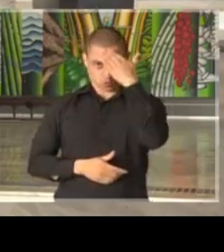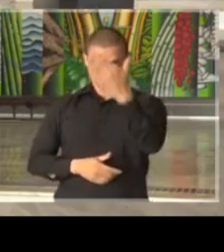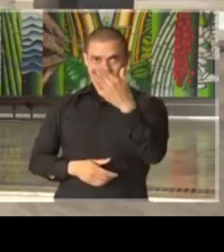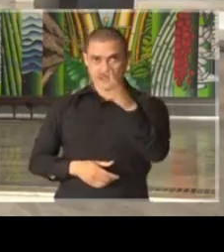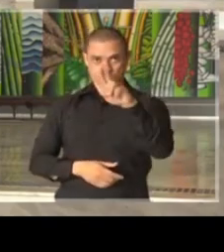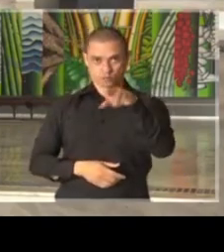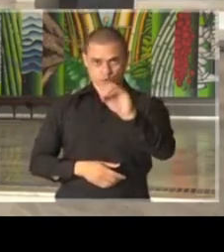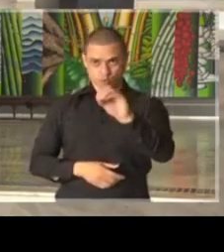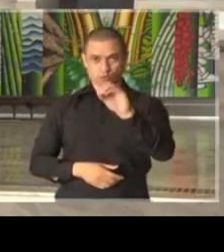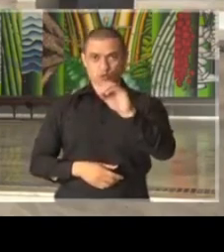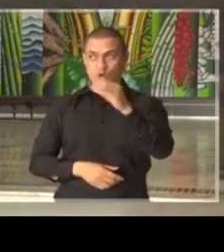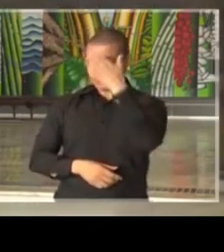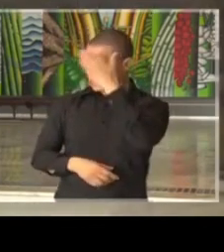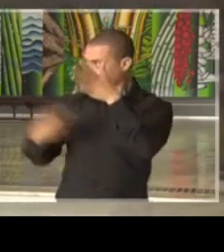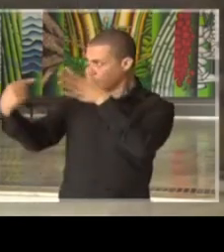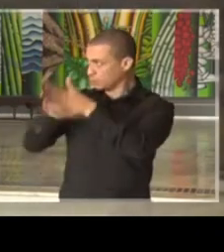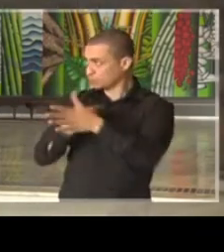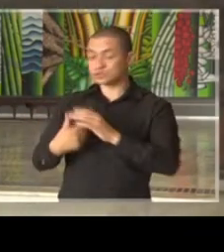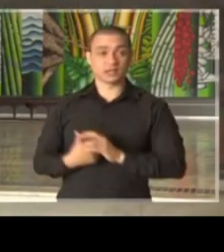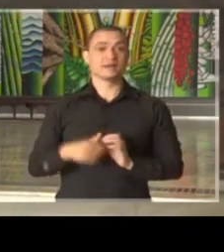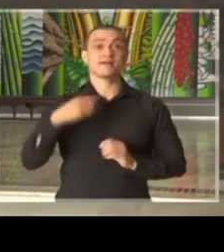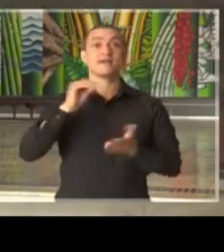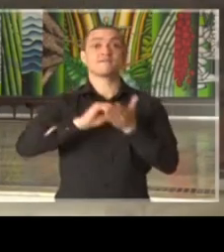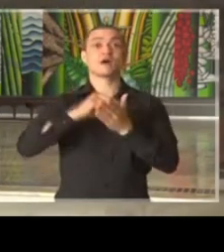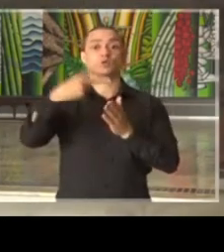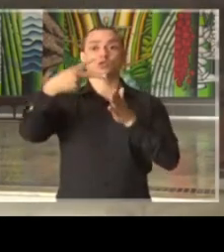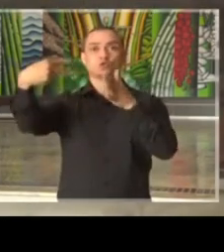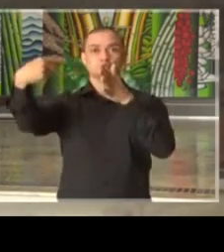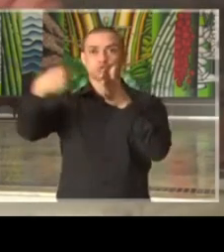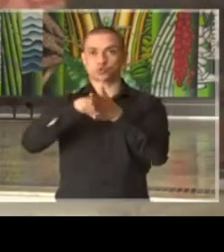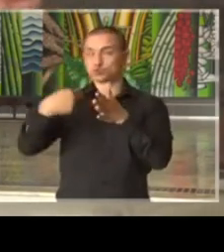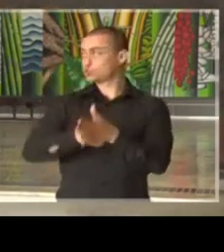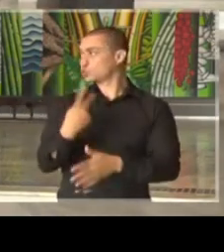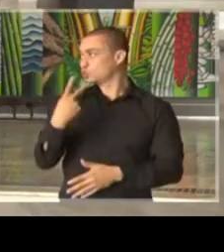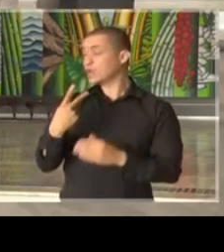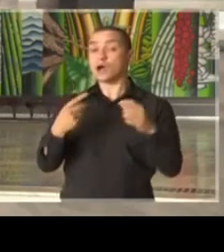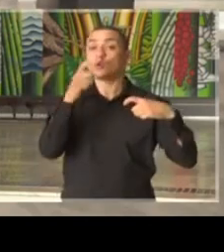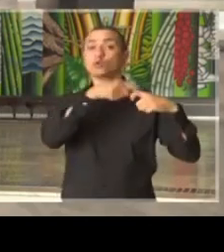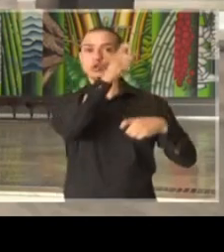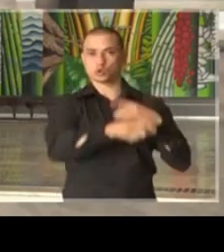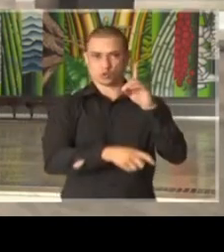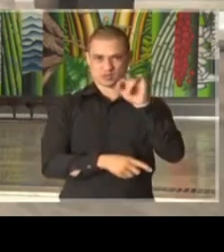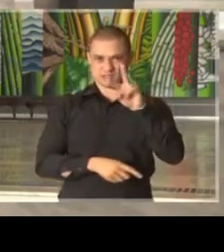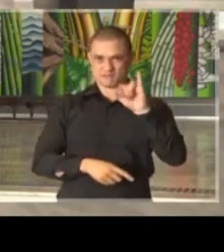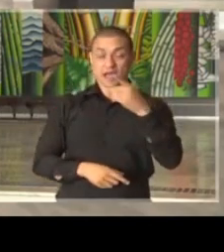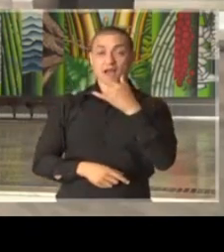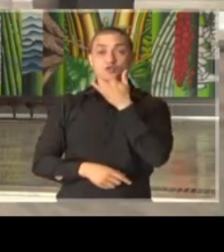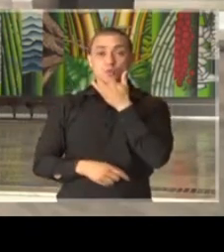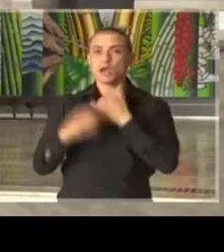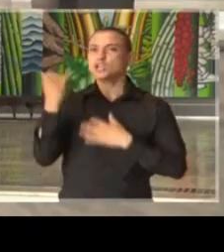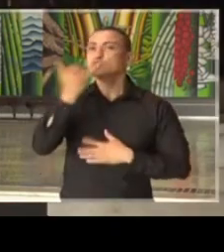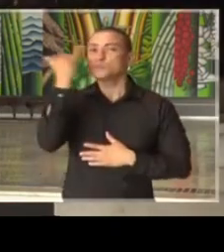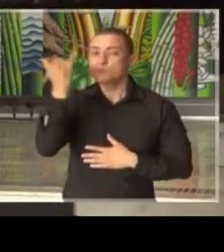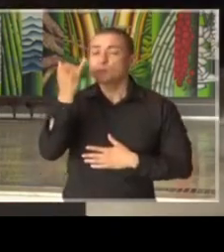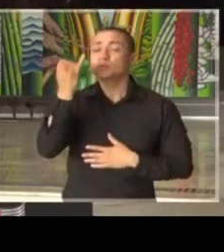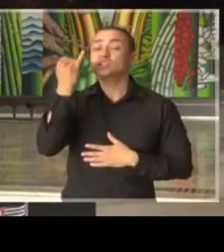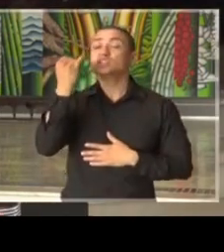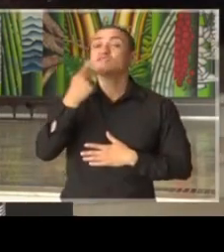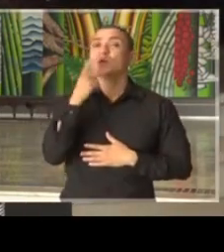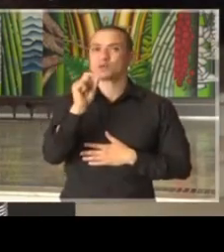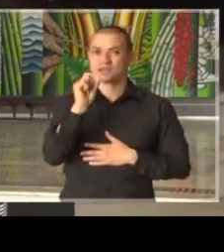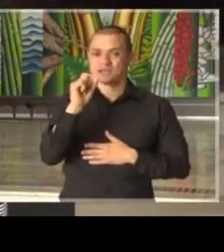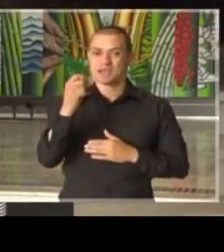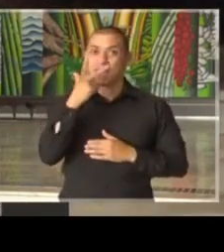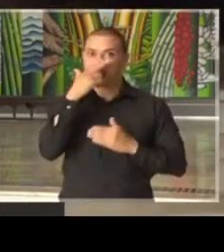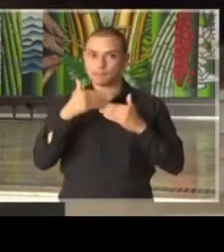Luísa, muito obrigado pela sua pergunta. Temos mais duas perguntas. Posso acertar? Davi e Guip. Eu acho que é importante reiterar a previsão